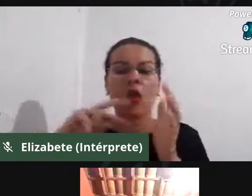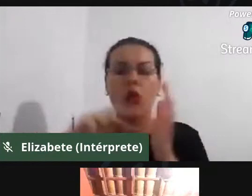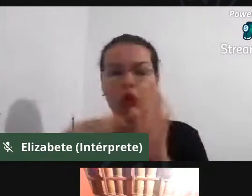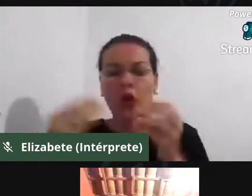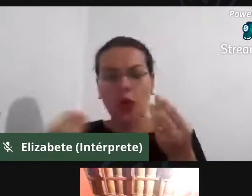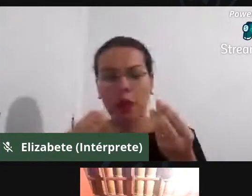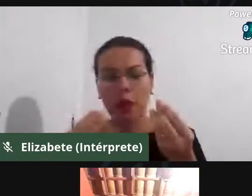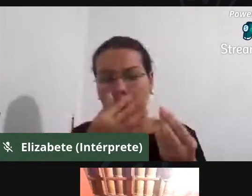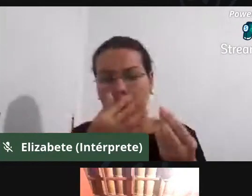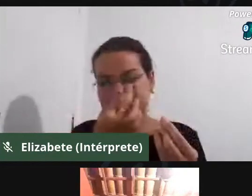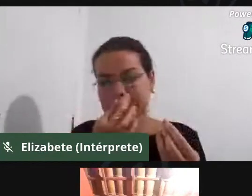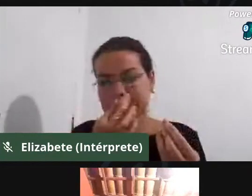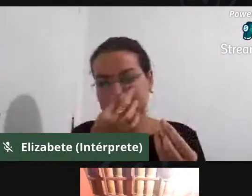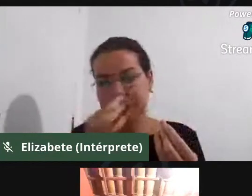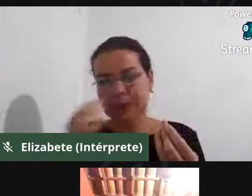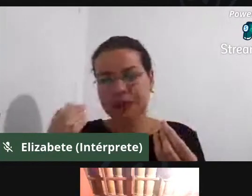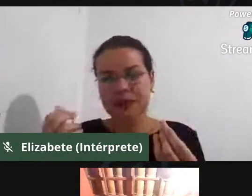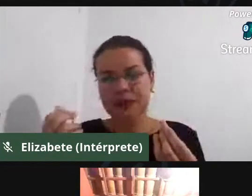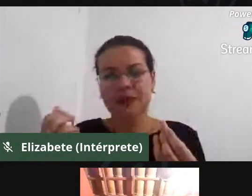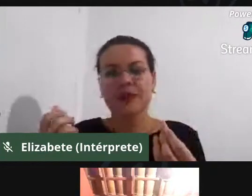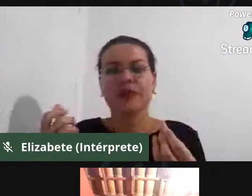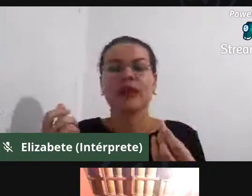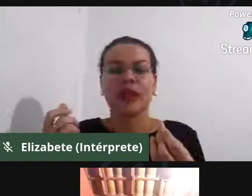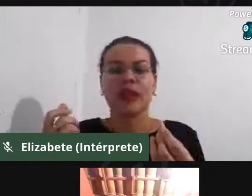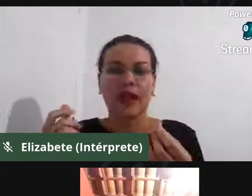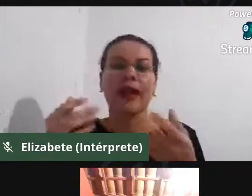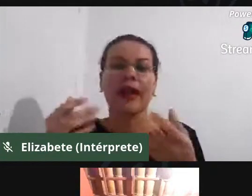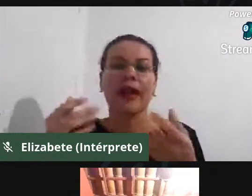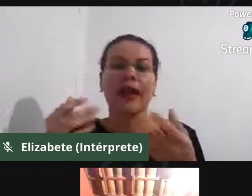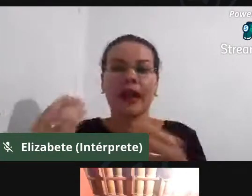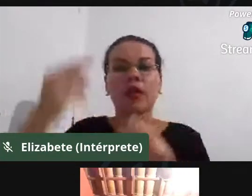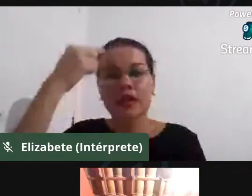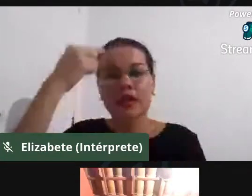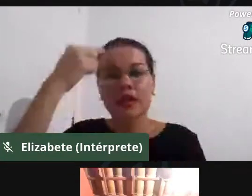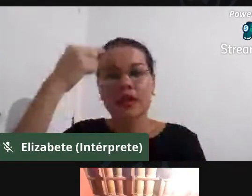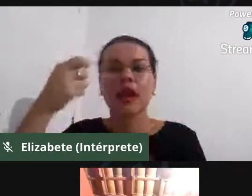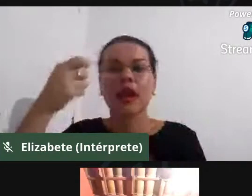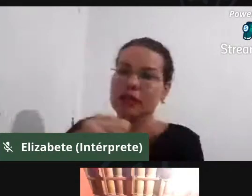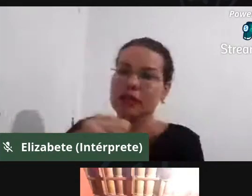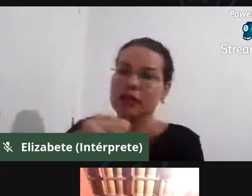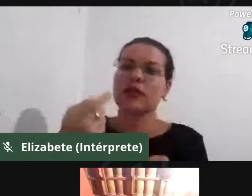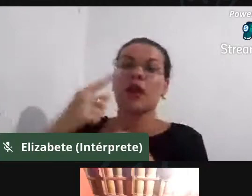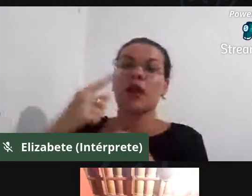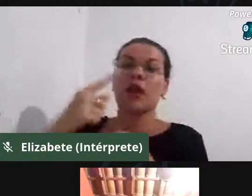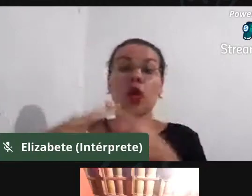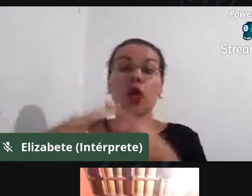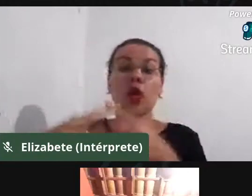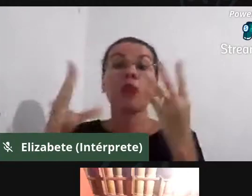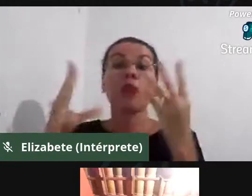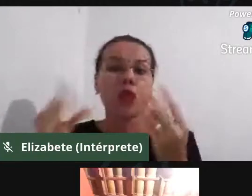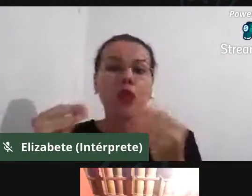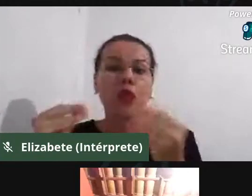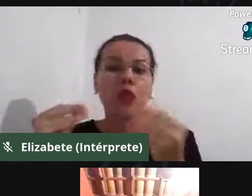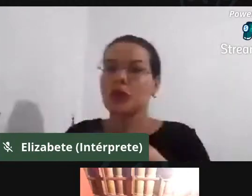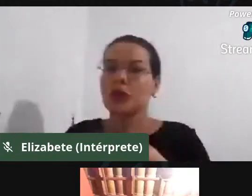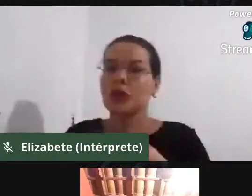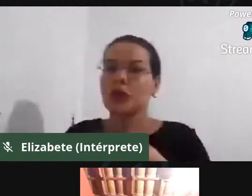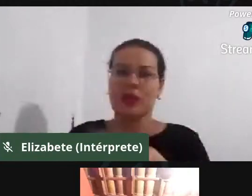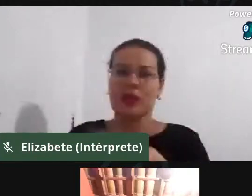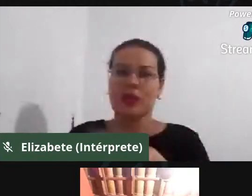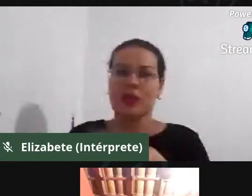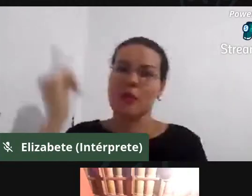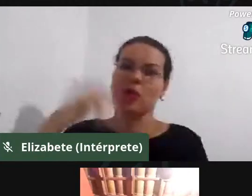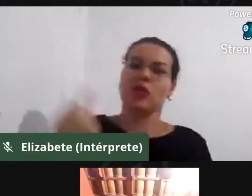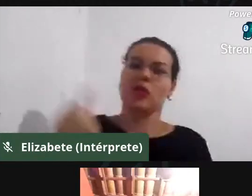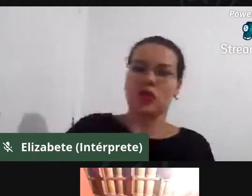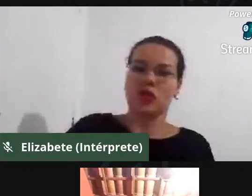sentido de nos deixar dependentes, porque é muito mais desviável, é muito mais importante para nós utilizar,